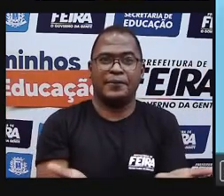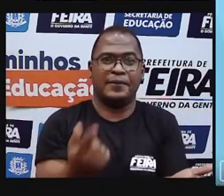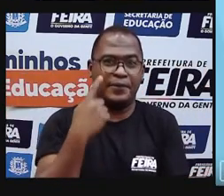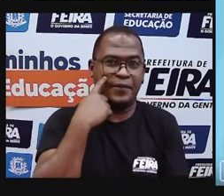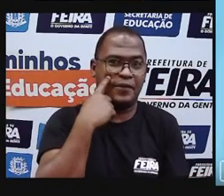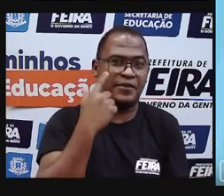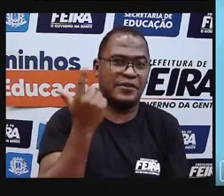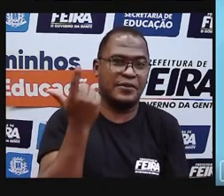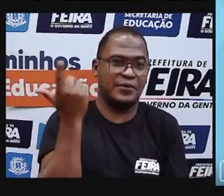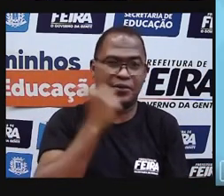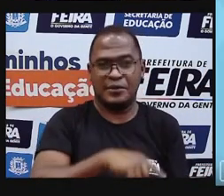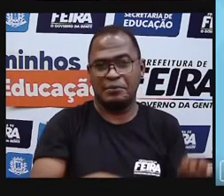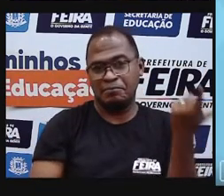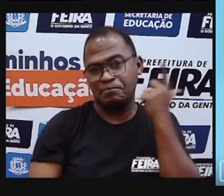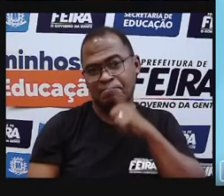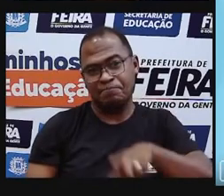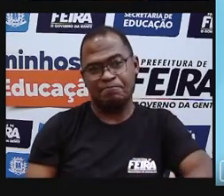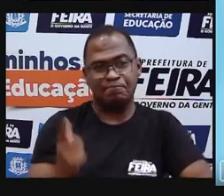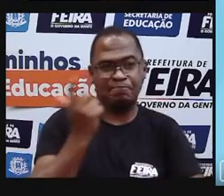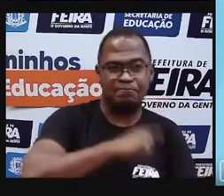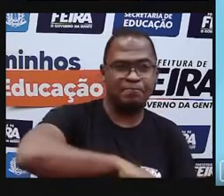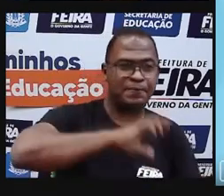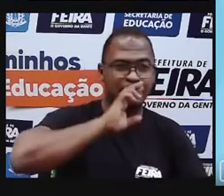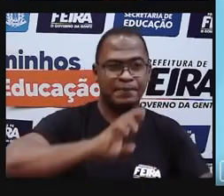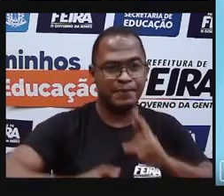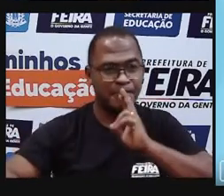resolver junto comigo essa situação, tá bom?